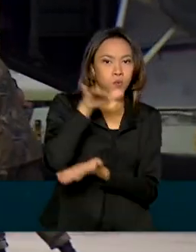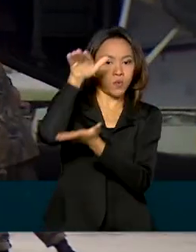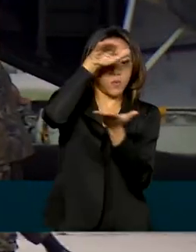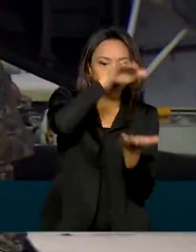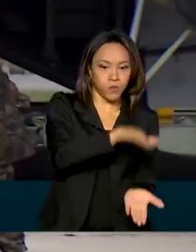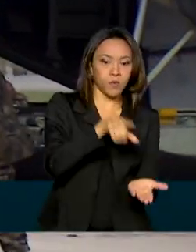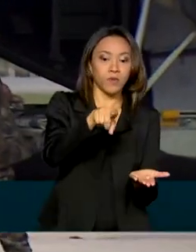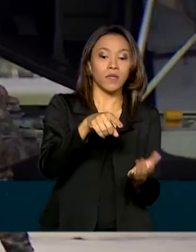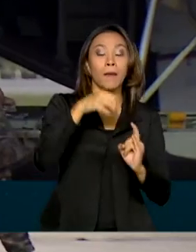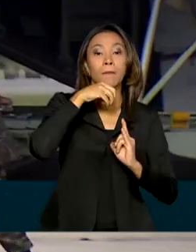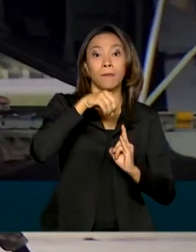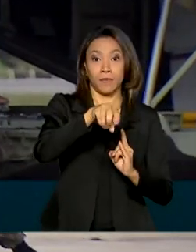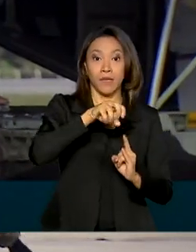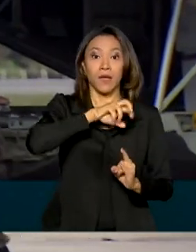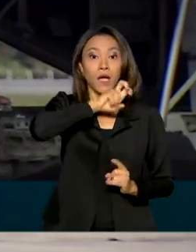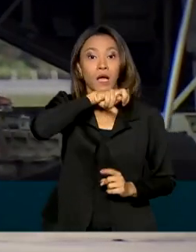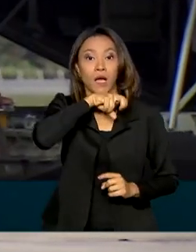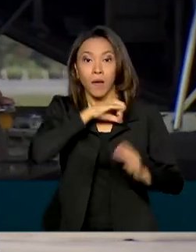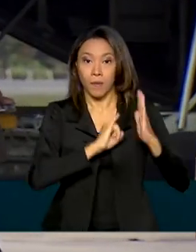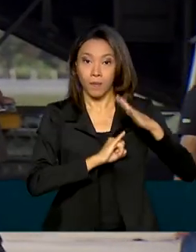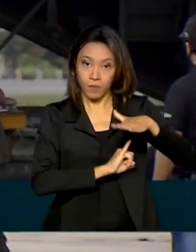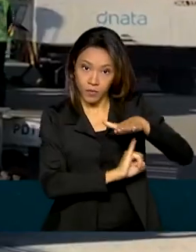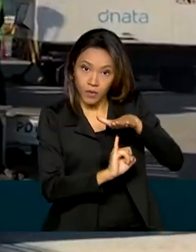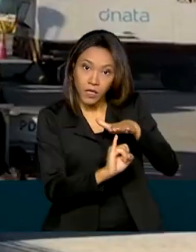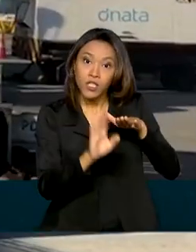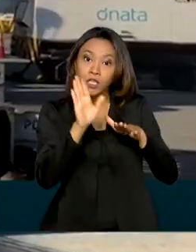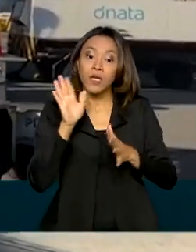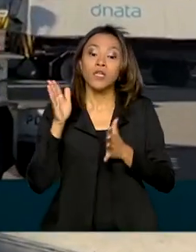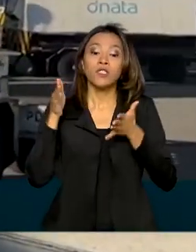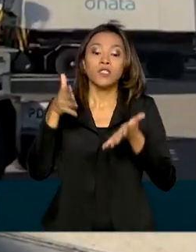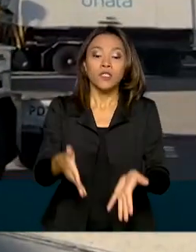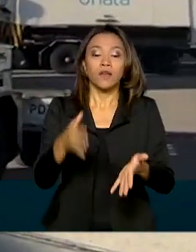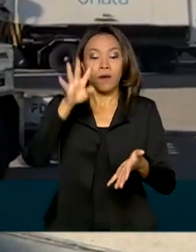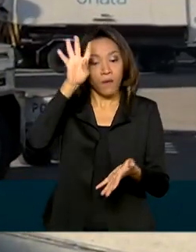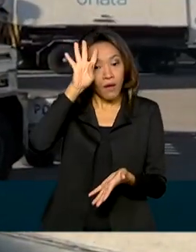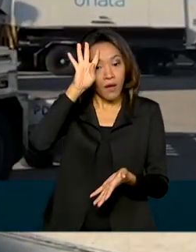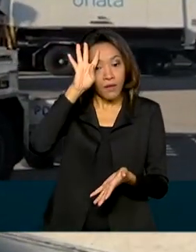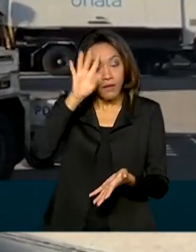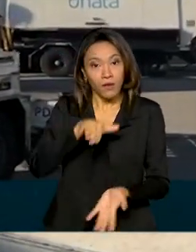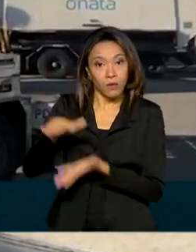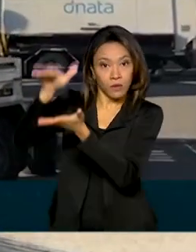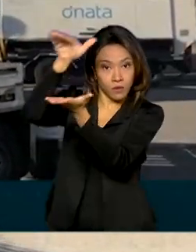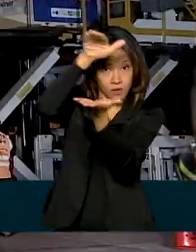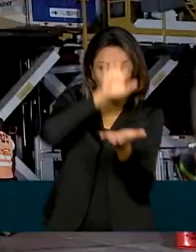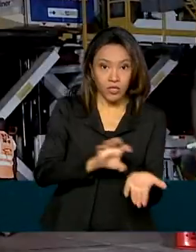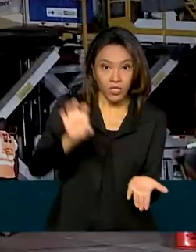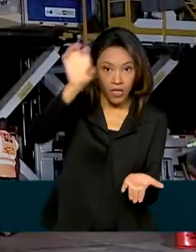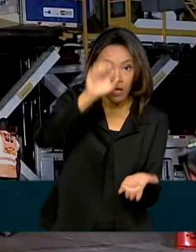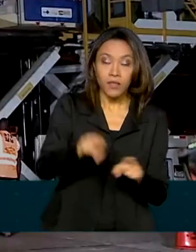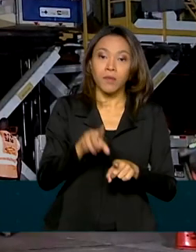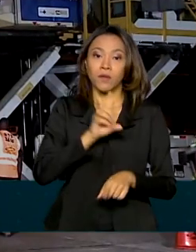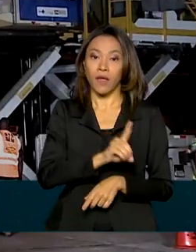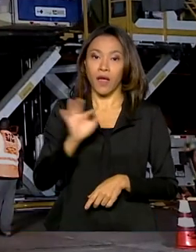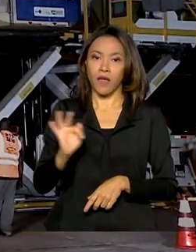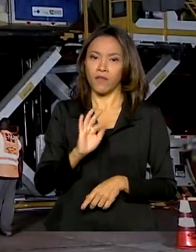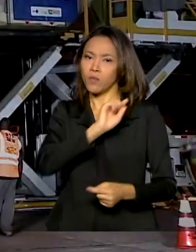chegam a testa quarta-feira em todos os estados e no Distrito Federal. A meta é vacinar mais 1